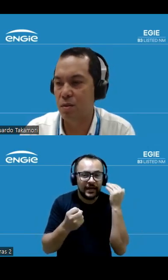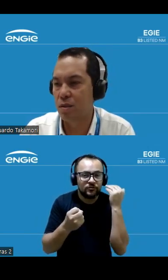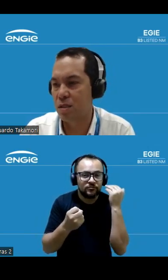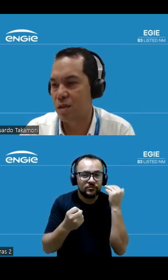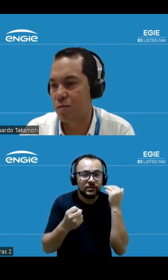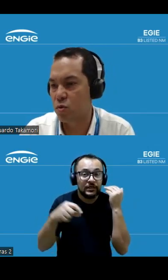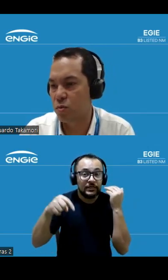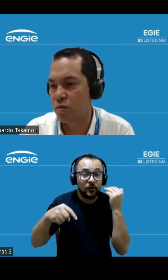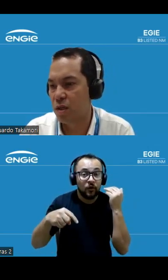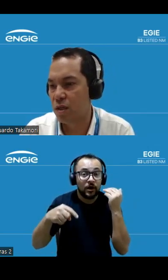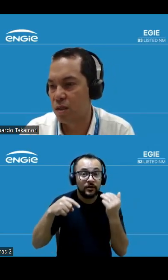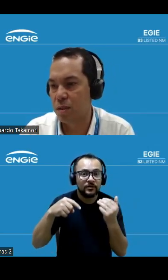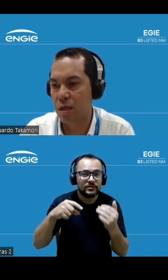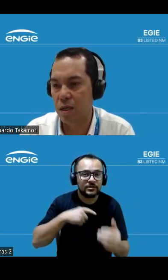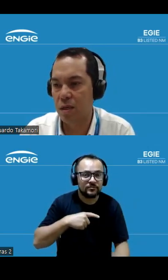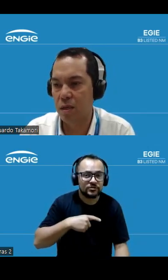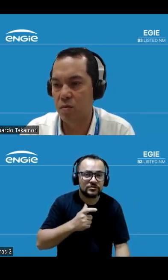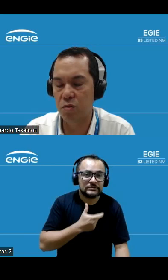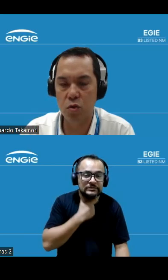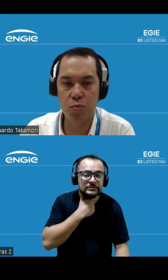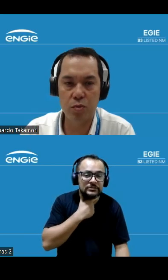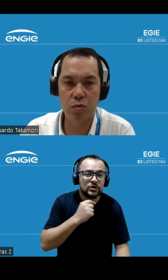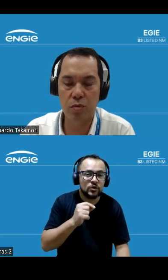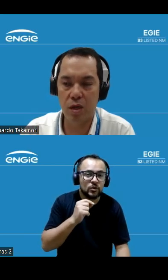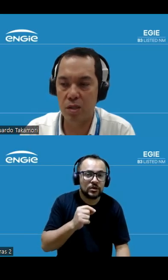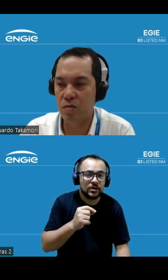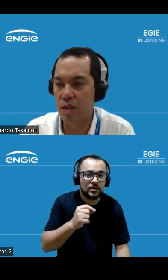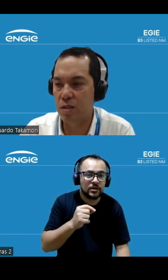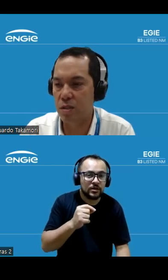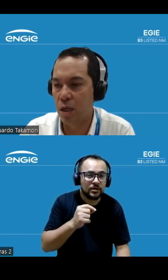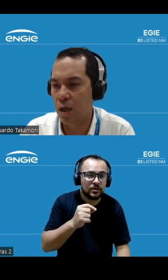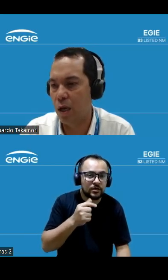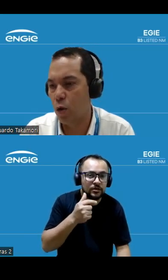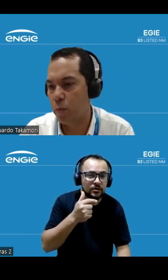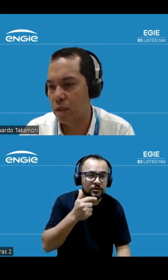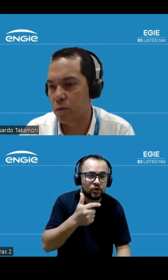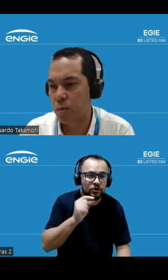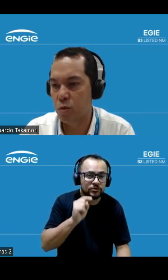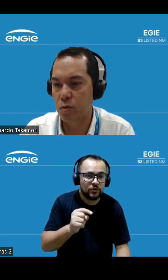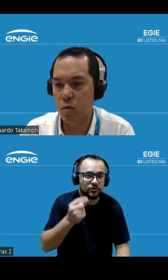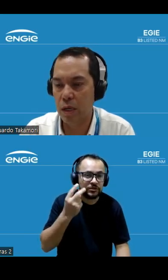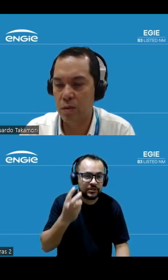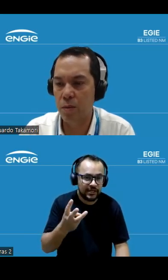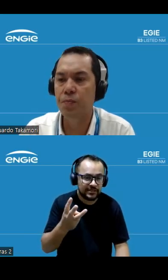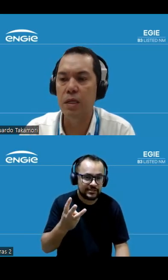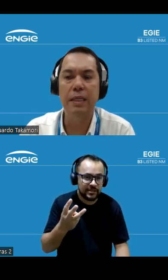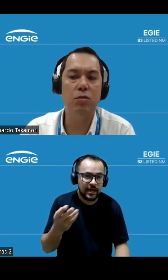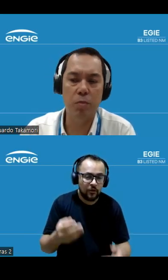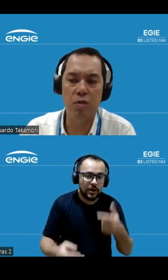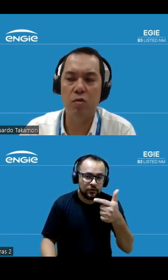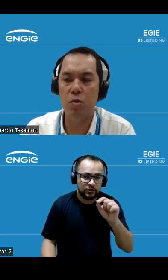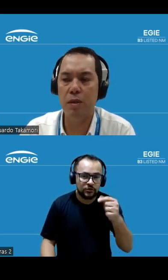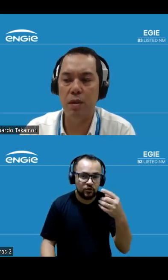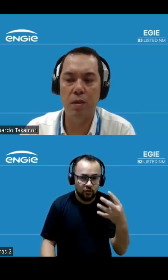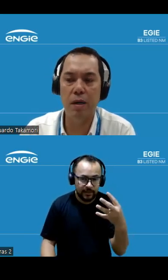desse ano já estávamos com dívida líquida em EBITDA em nível de 2,3 vezes agora aumentamos para 2,4 e